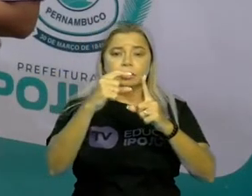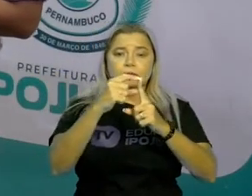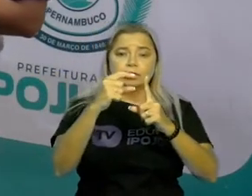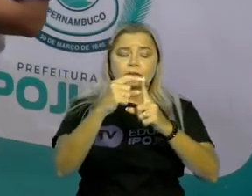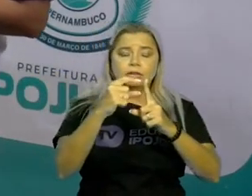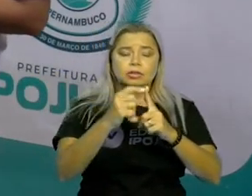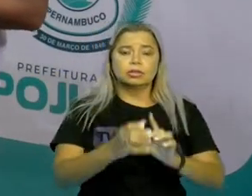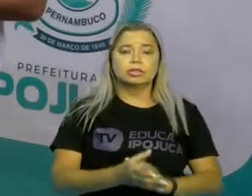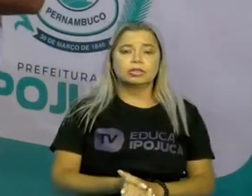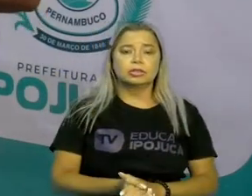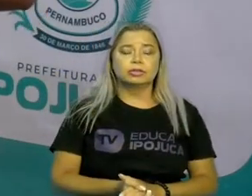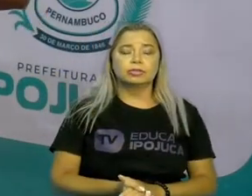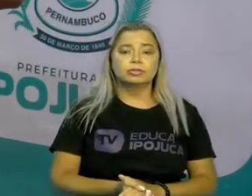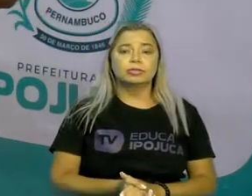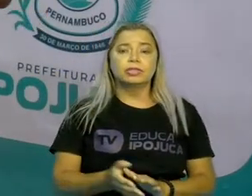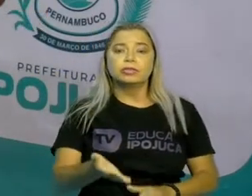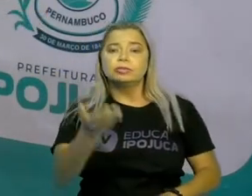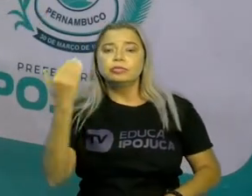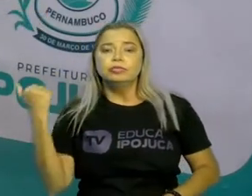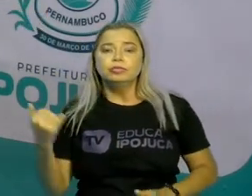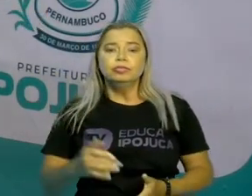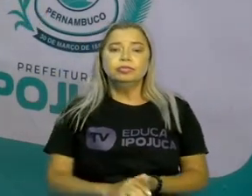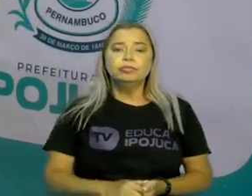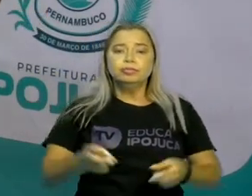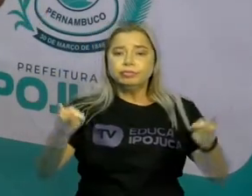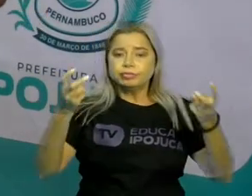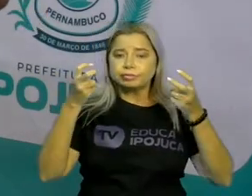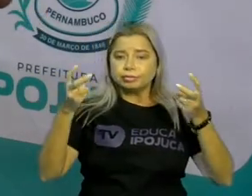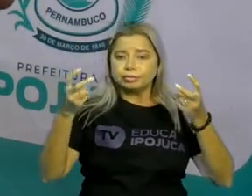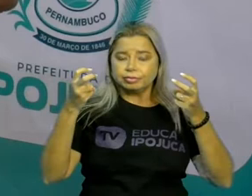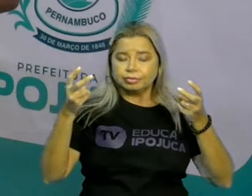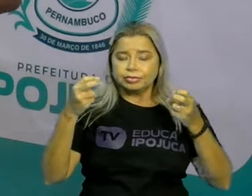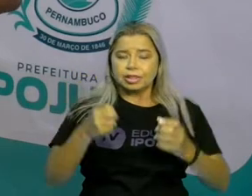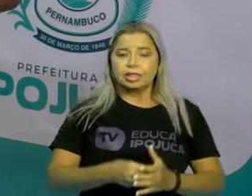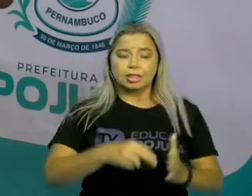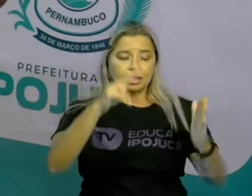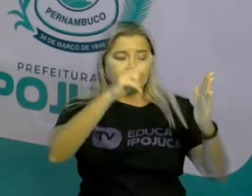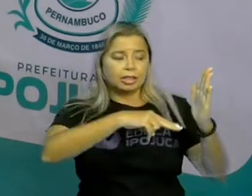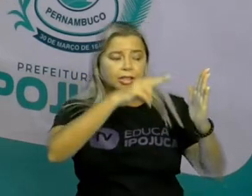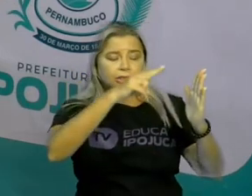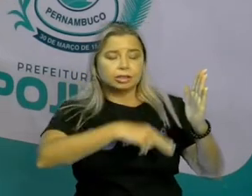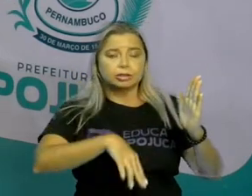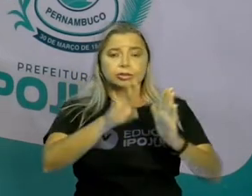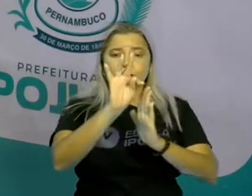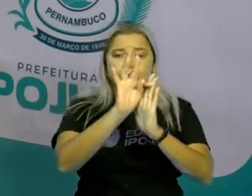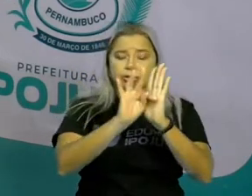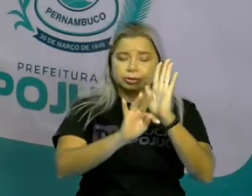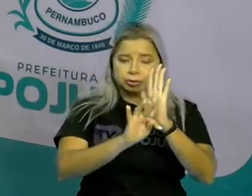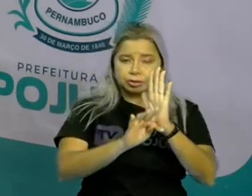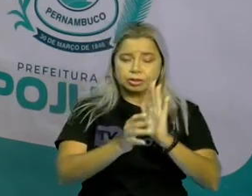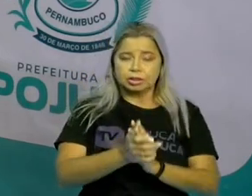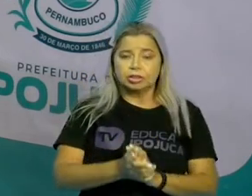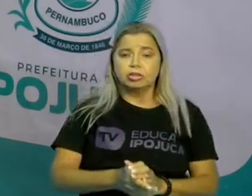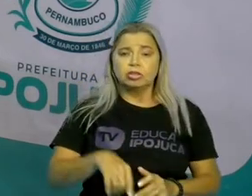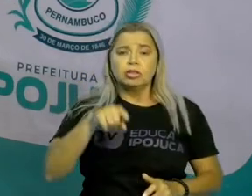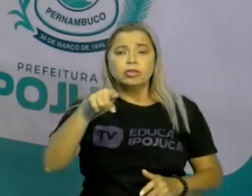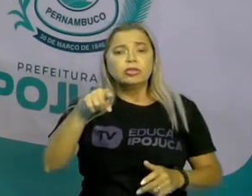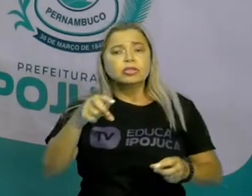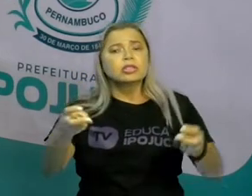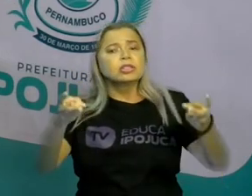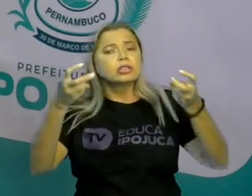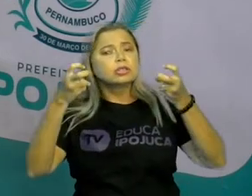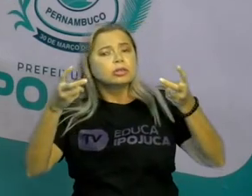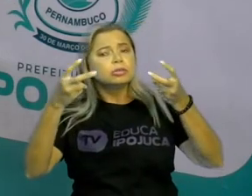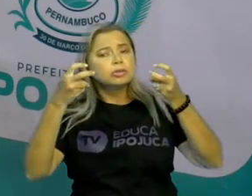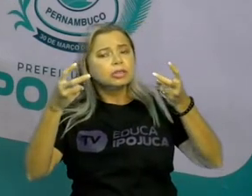Vamos lá? Analisar agora a leitura de um texto super interessante. Eu quero que vocês observem detalhadamente